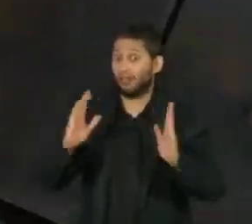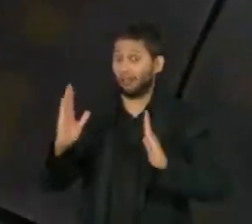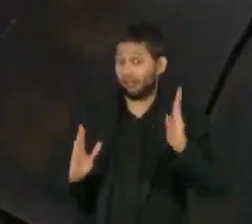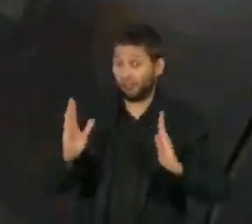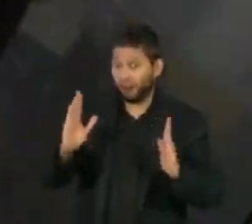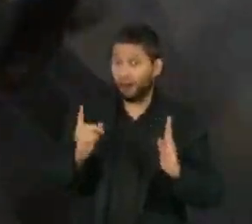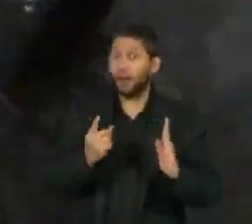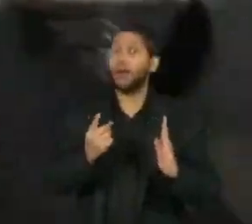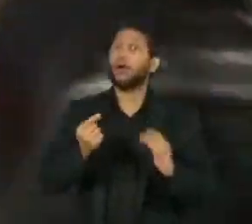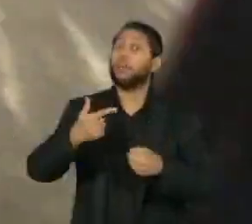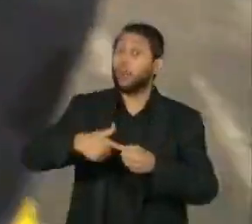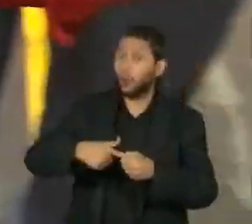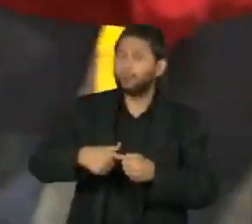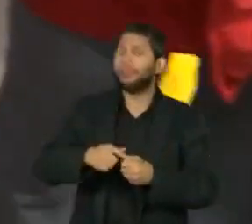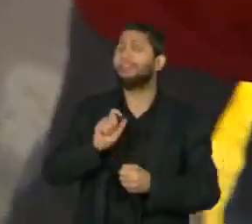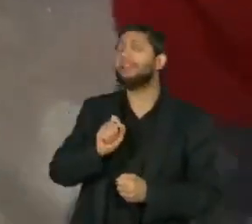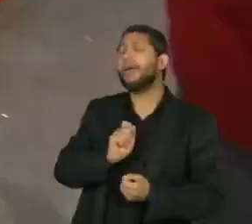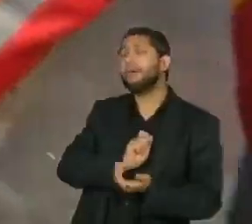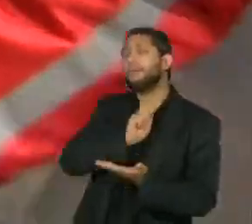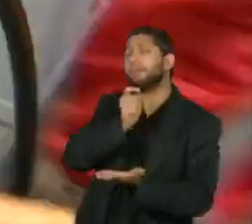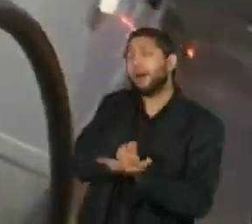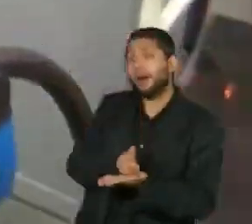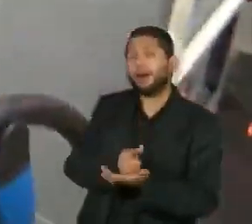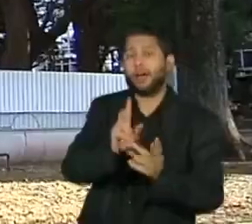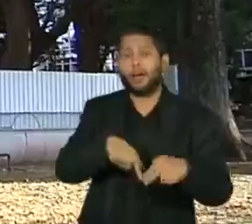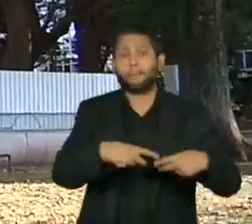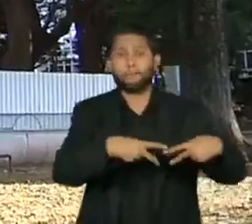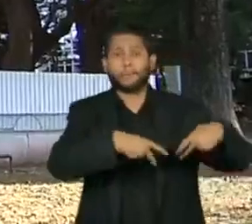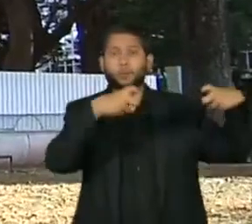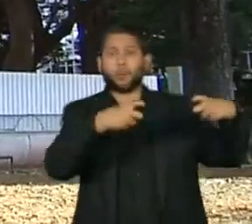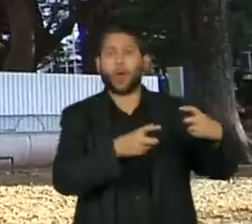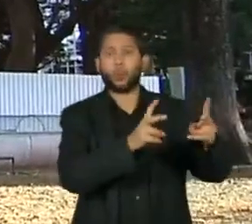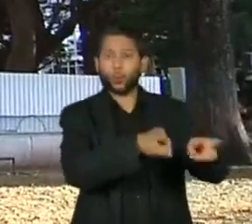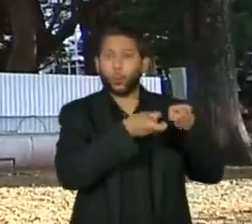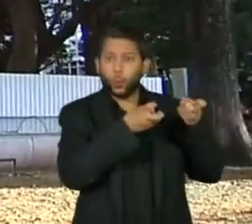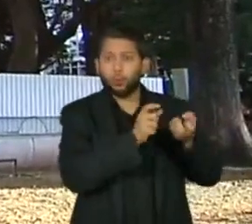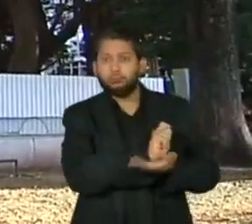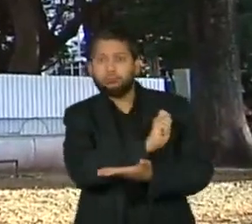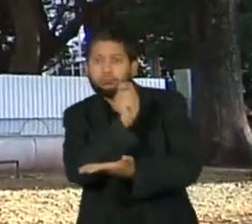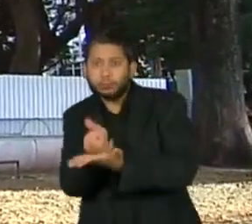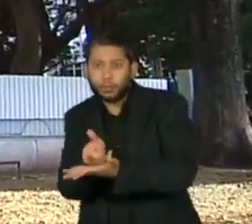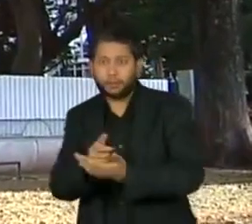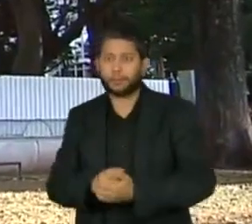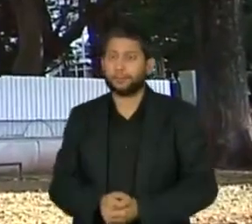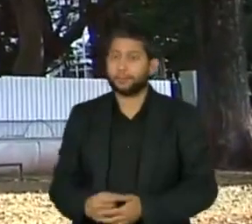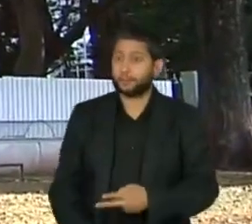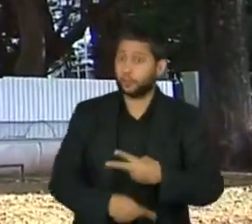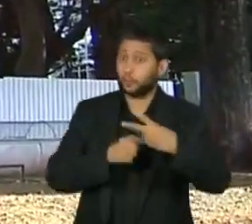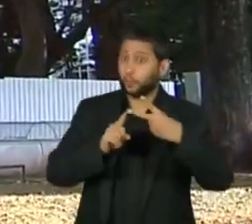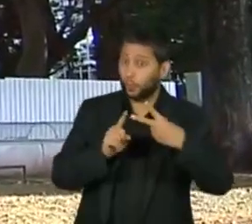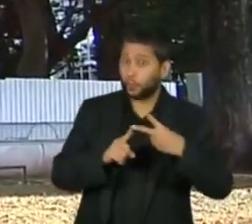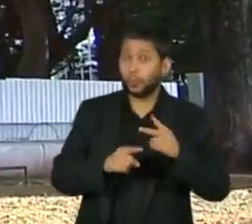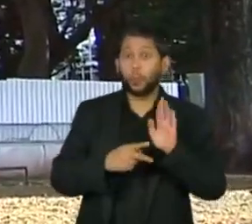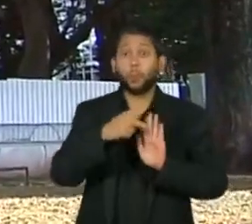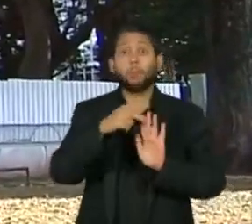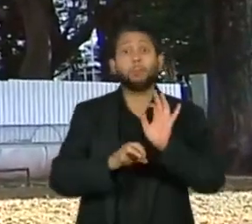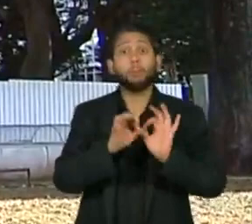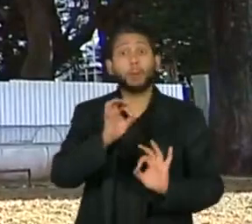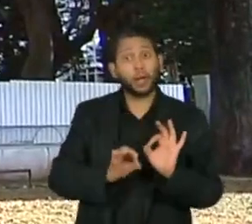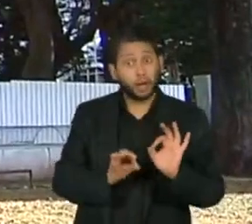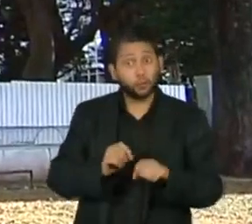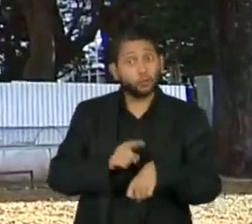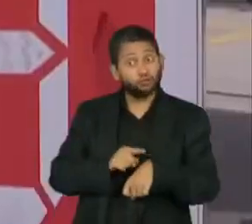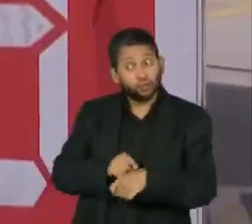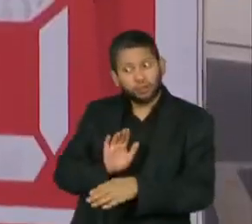O custo seria bancado por lucros da Petrobras. Outra medida seria a adoção de um plano de subsídio de curto